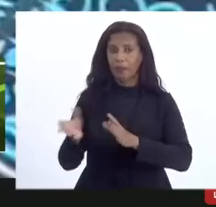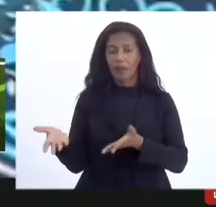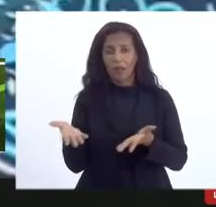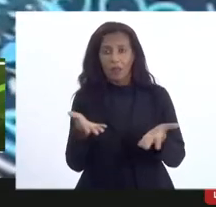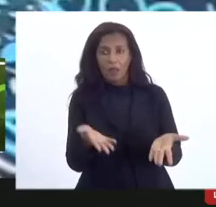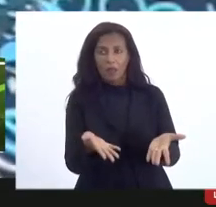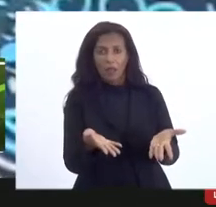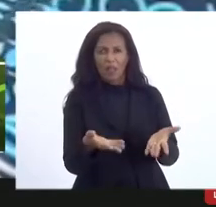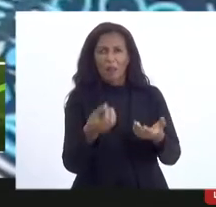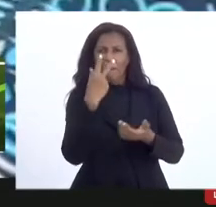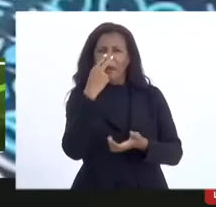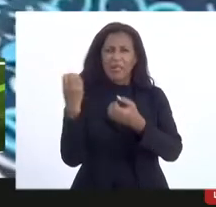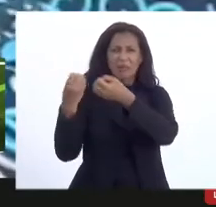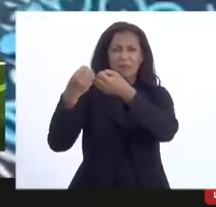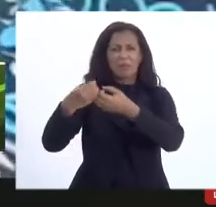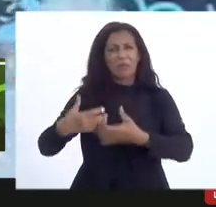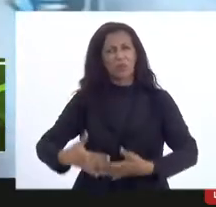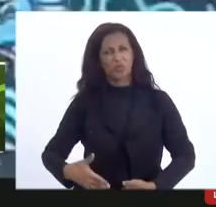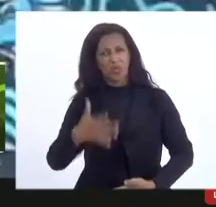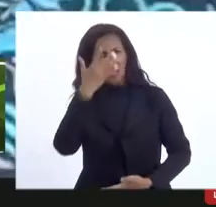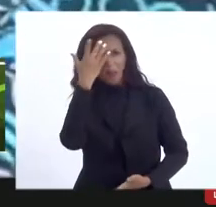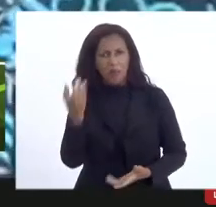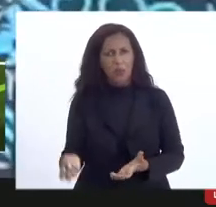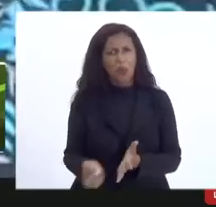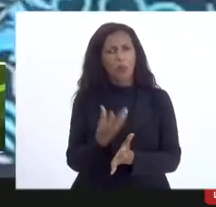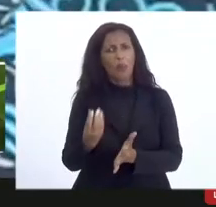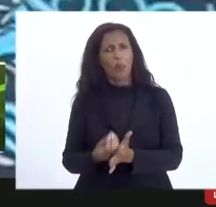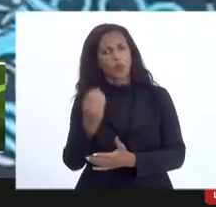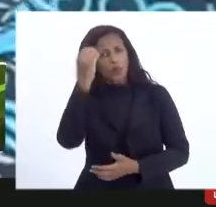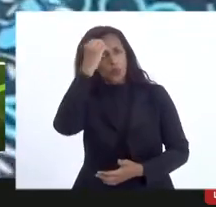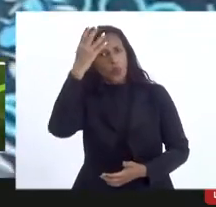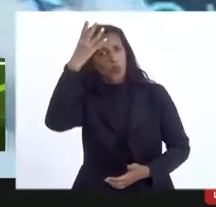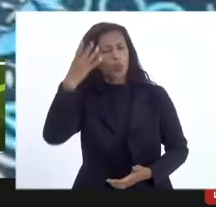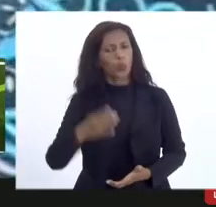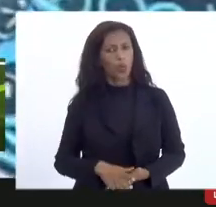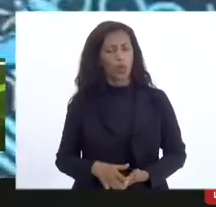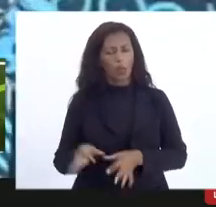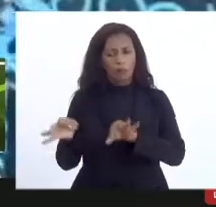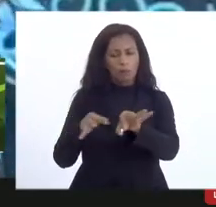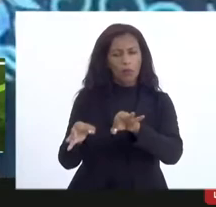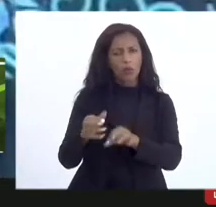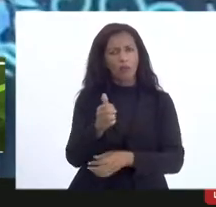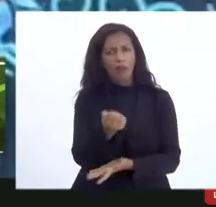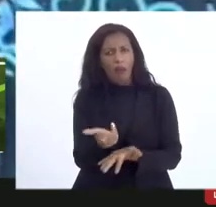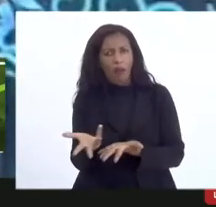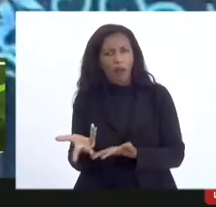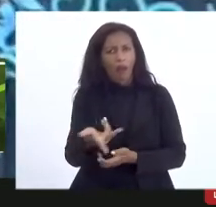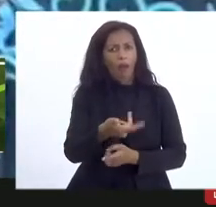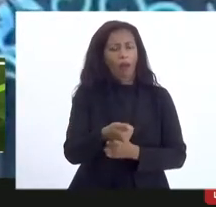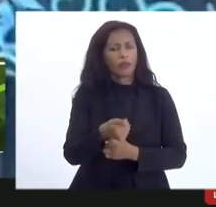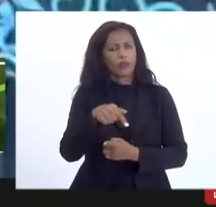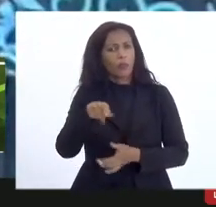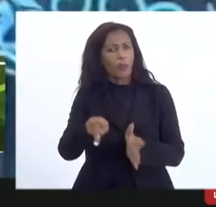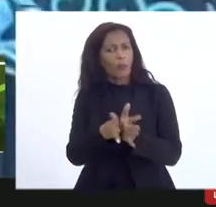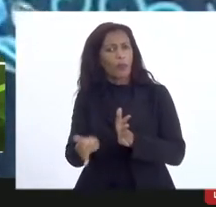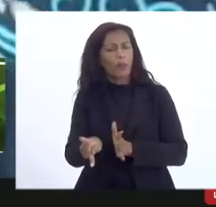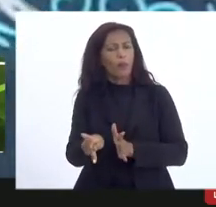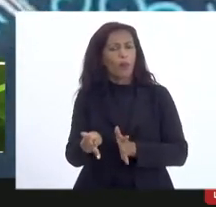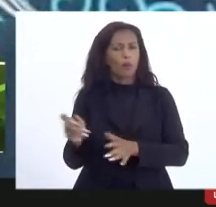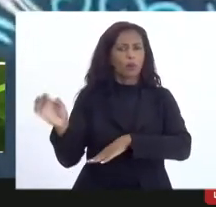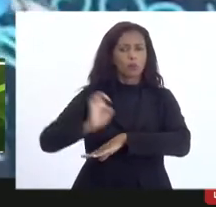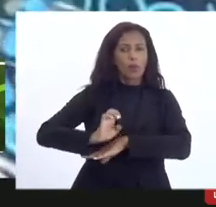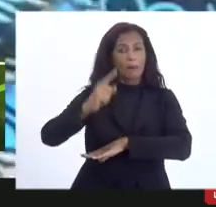prejudicar e para penalizar aqueles que produzem cultura que produzem arte nesse estado então a gente precisa pensar numa